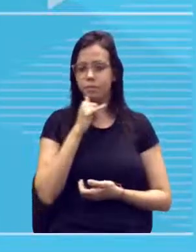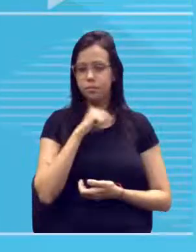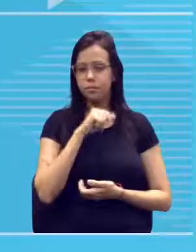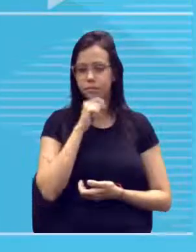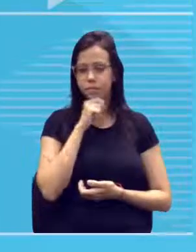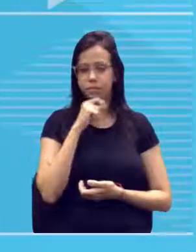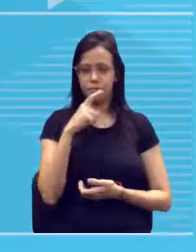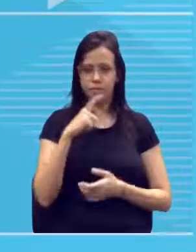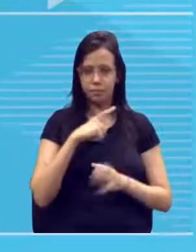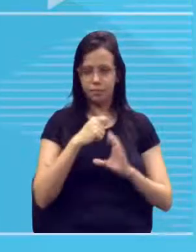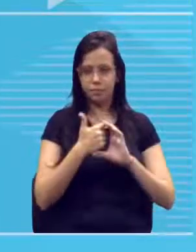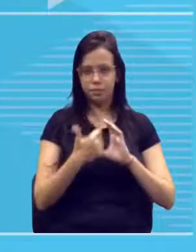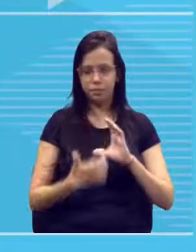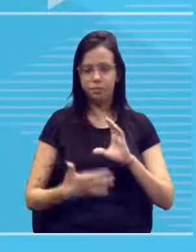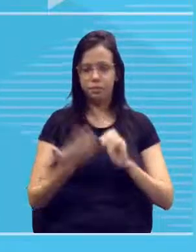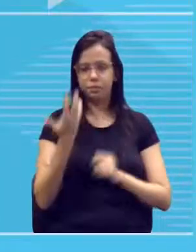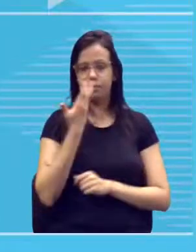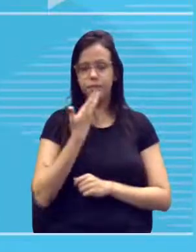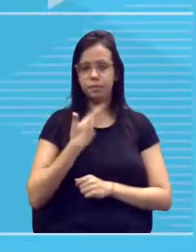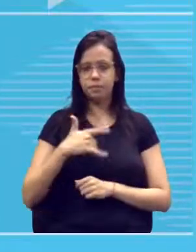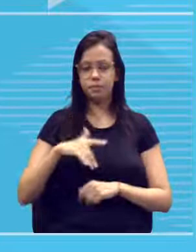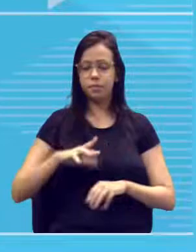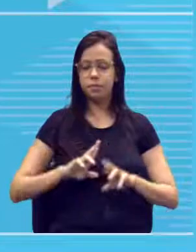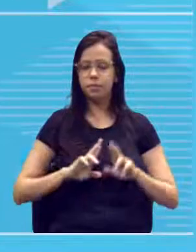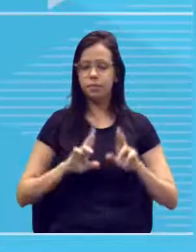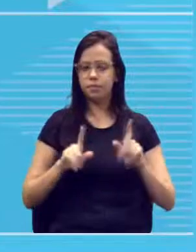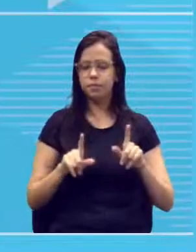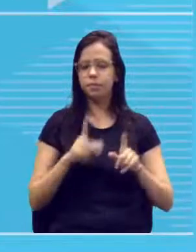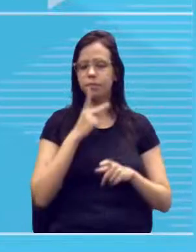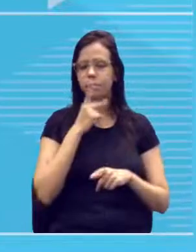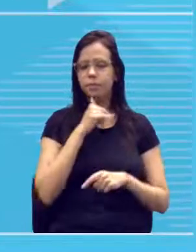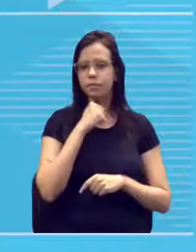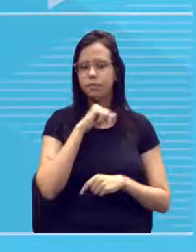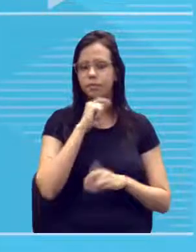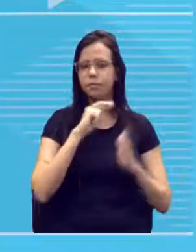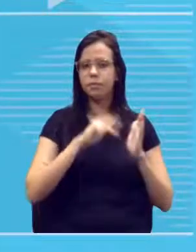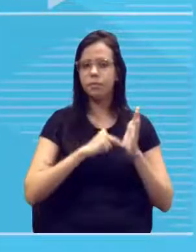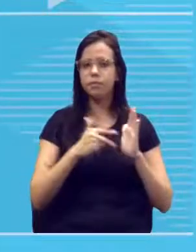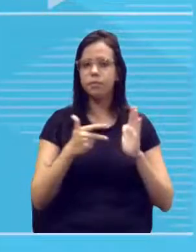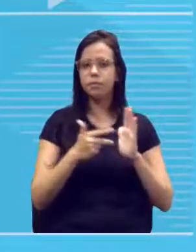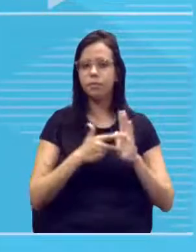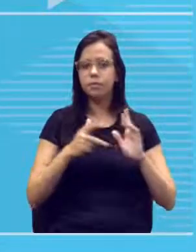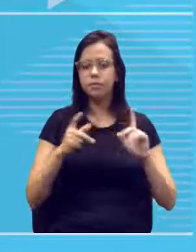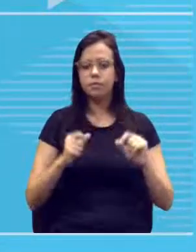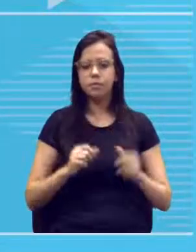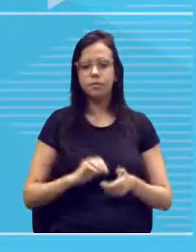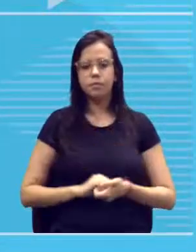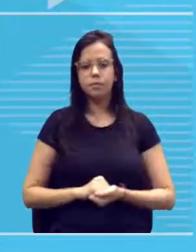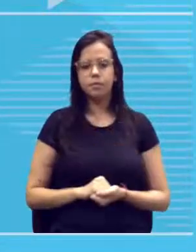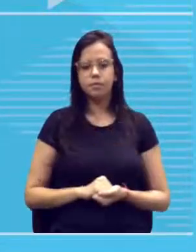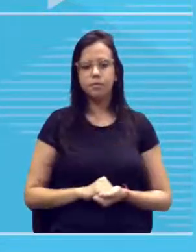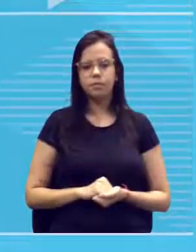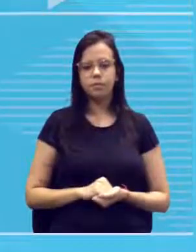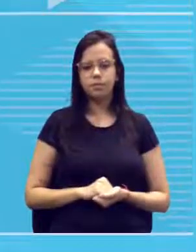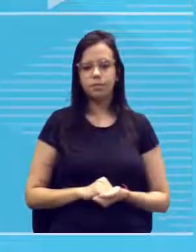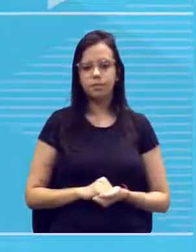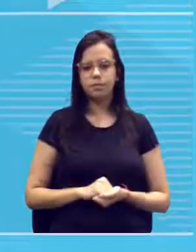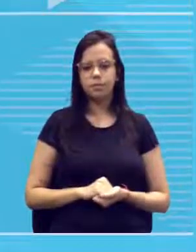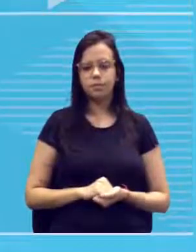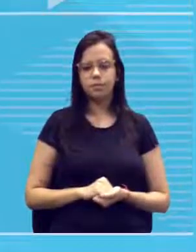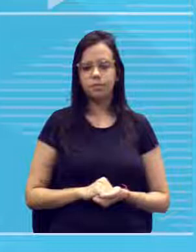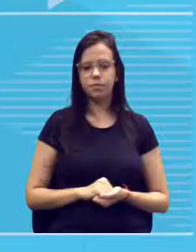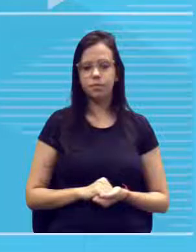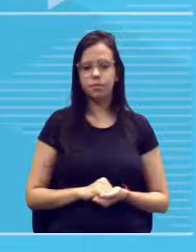característica dessa criança ser diferente dos pais significa dizer que essa criançazinha aqui ela é